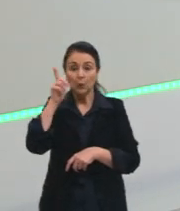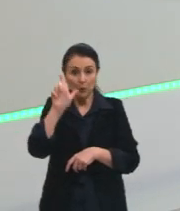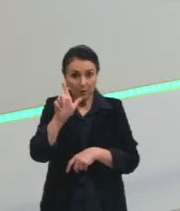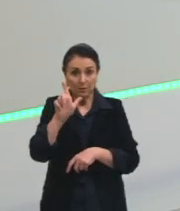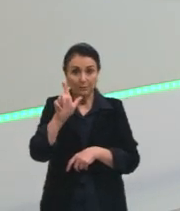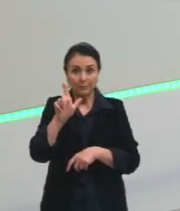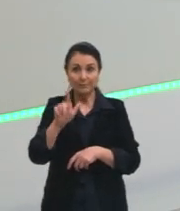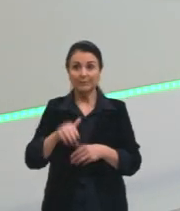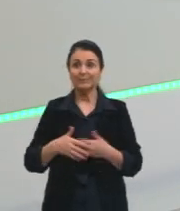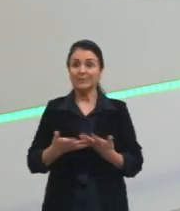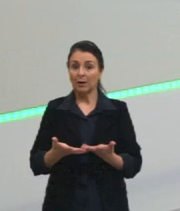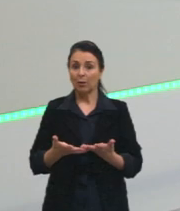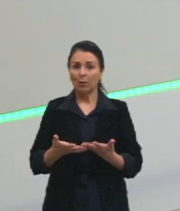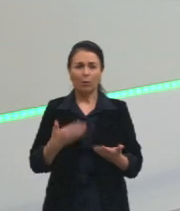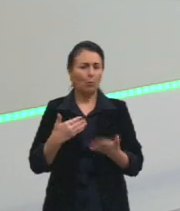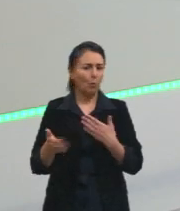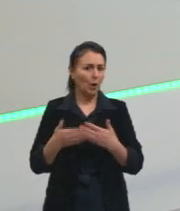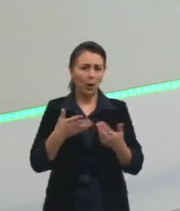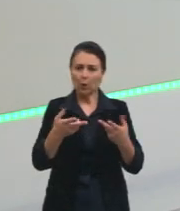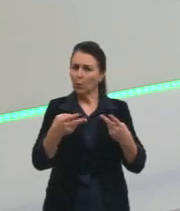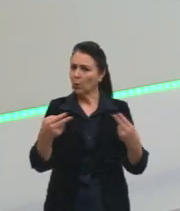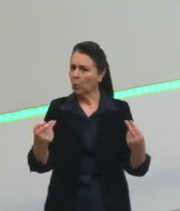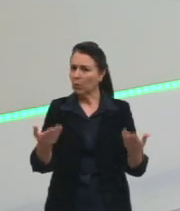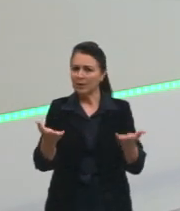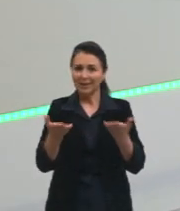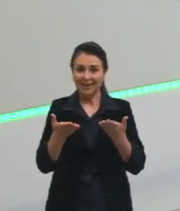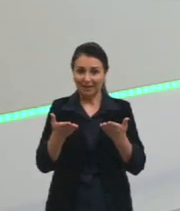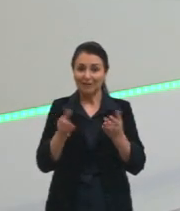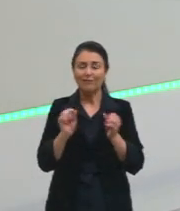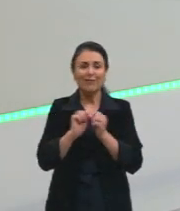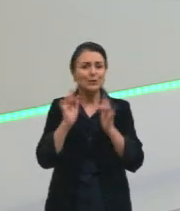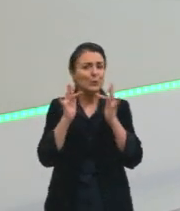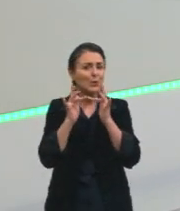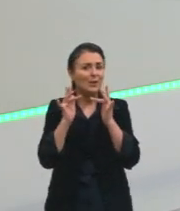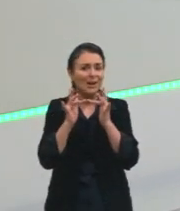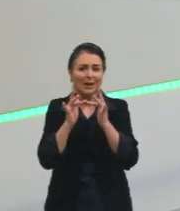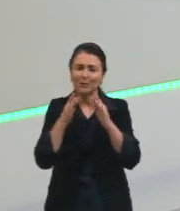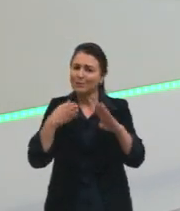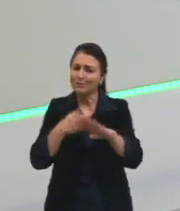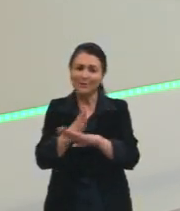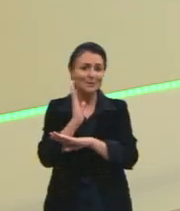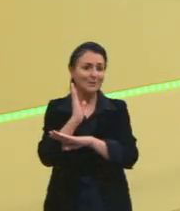Vamos lá, qualquer coisa aí que vocês tiverem, já tem o meu contato e partiu passar.